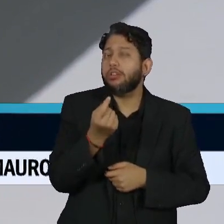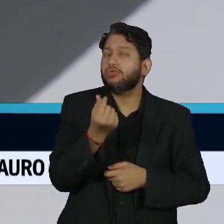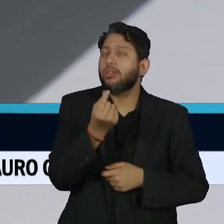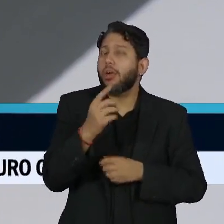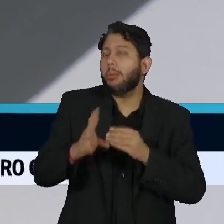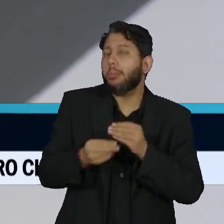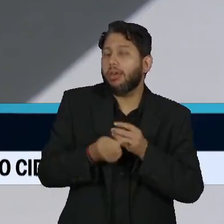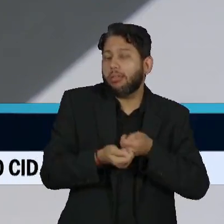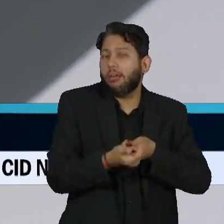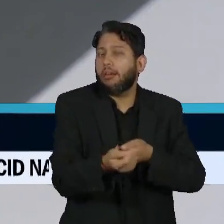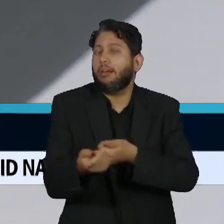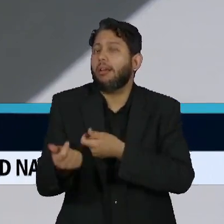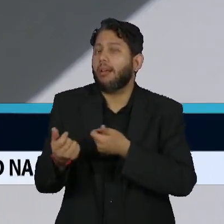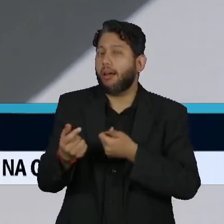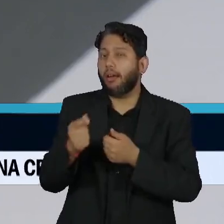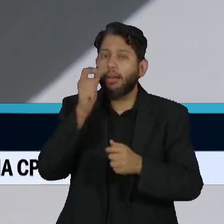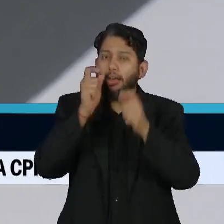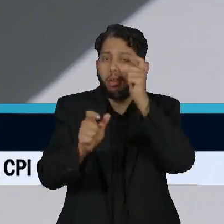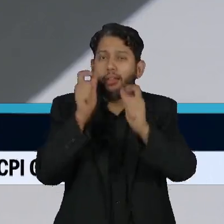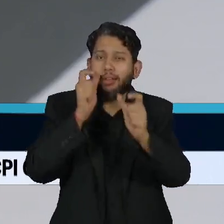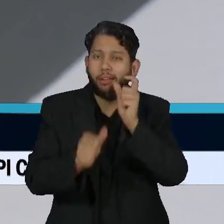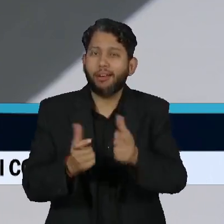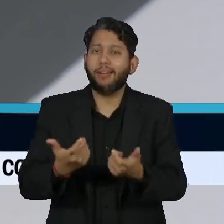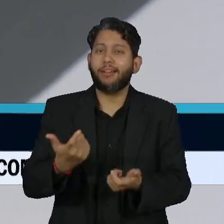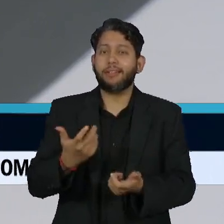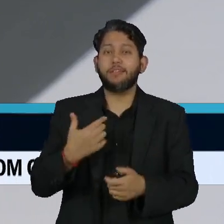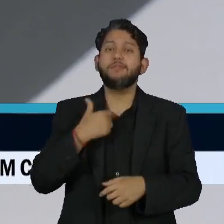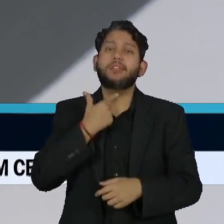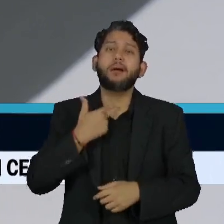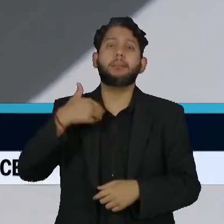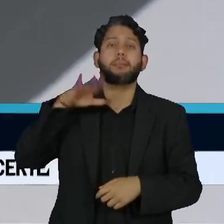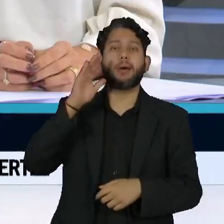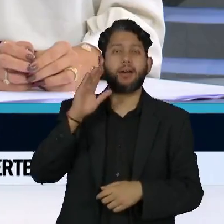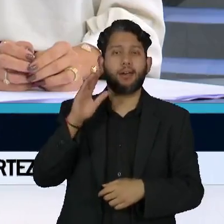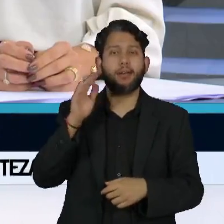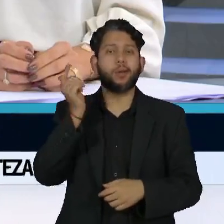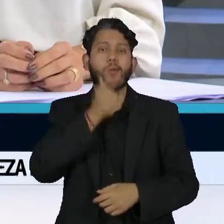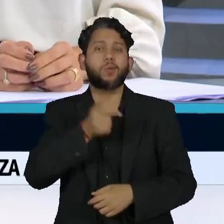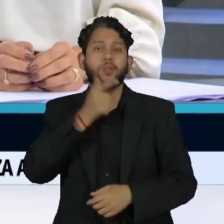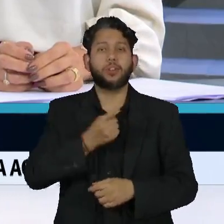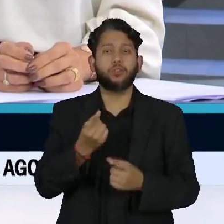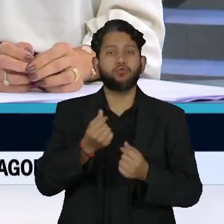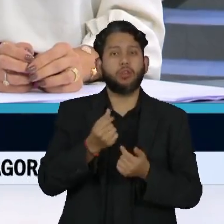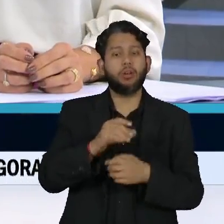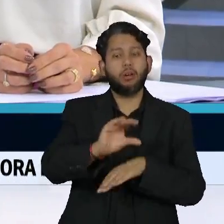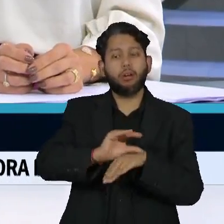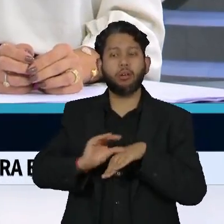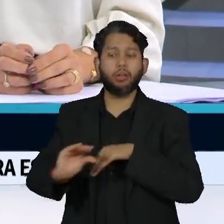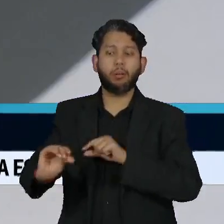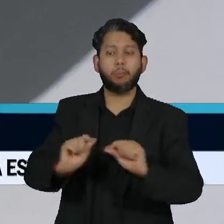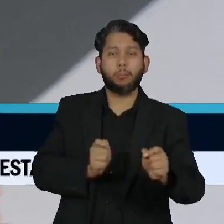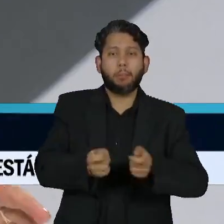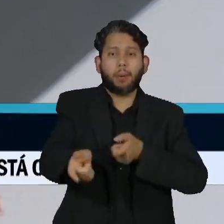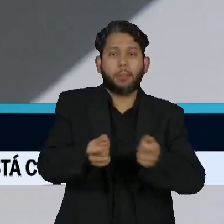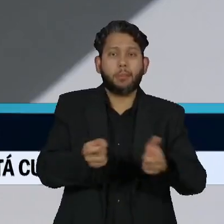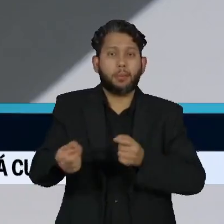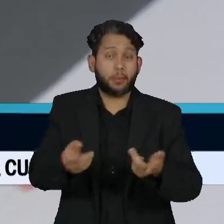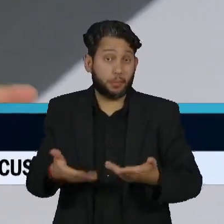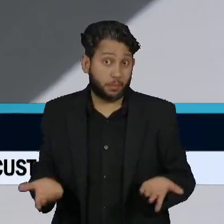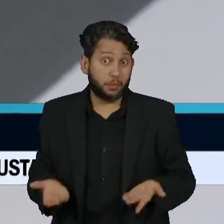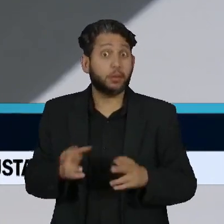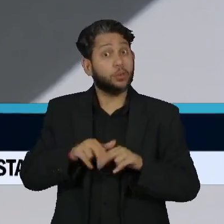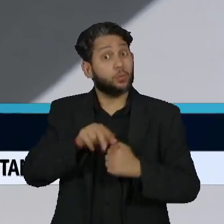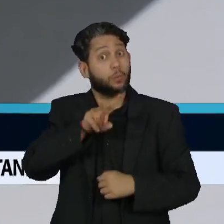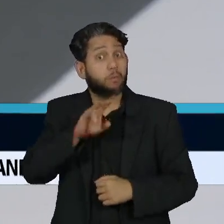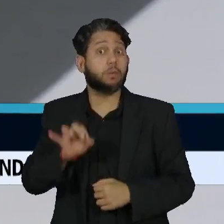fator norteador. Eles querem ter mais ingerência ainda sobre a determinação das emendas, a sua destinação, então isso